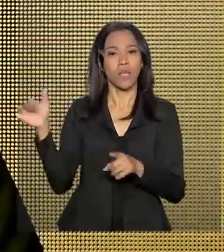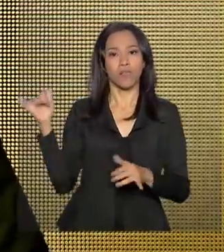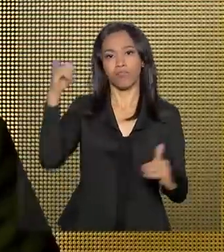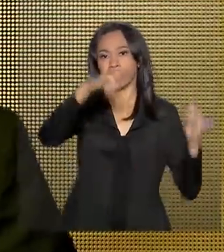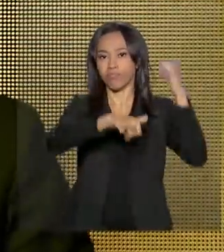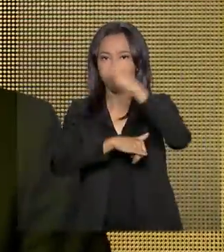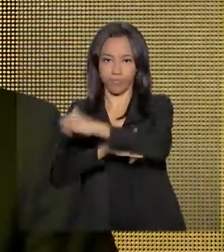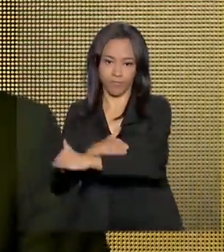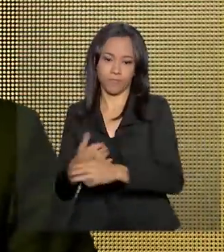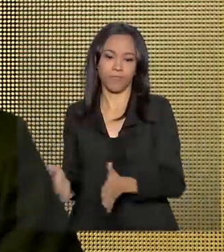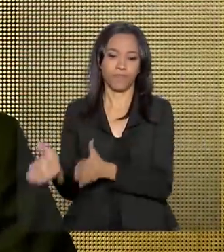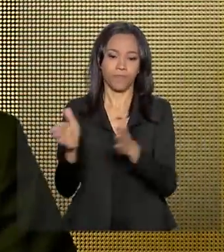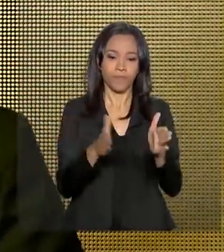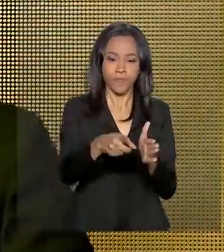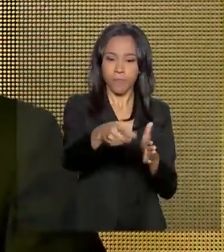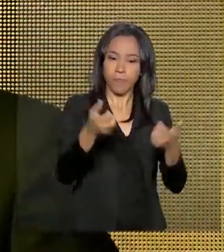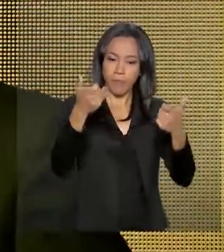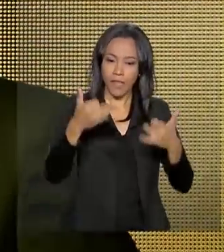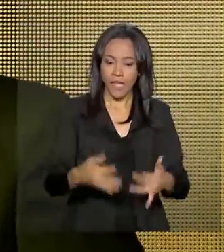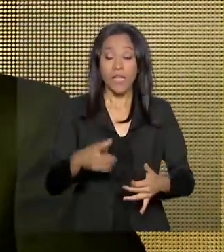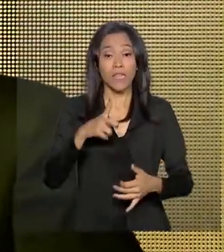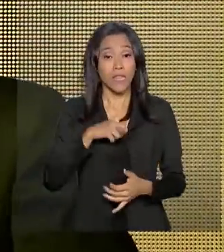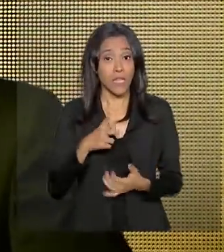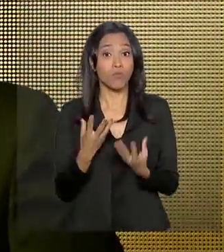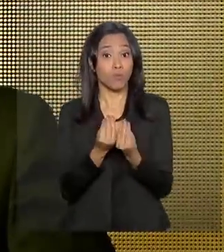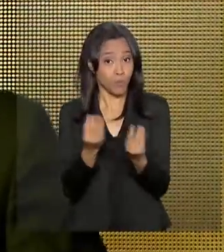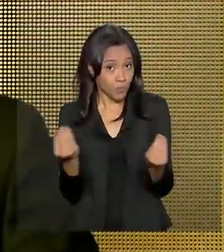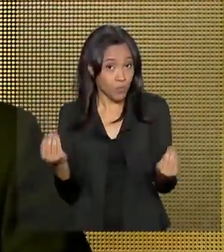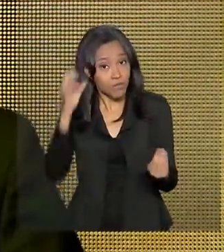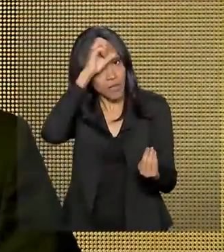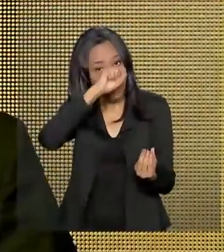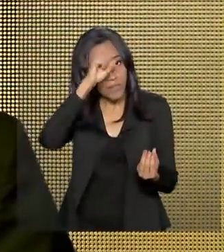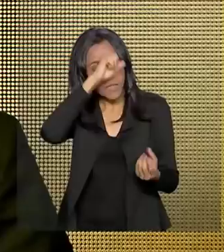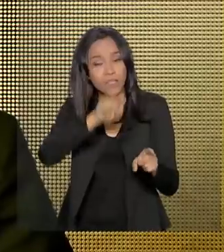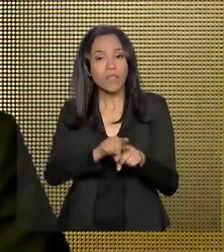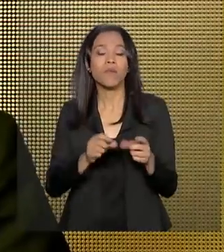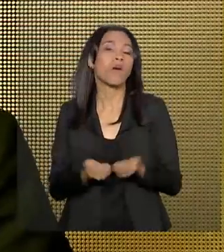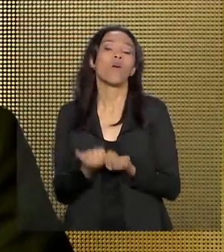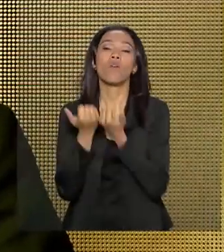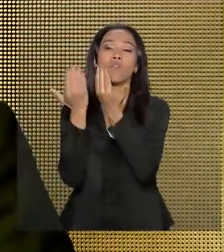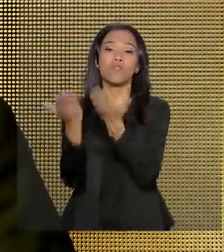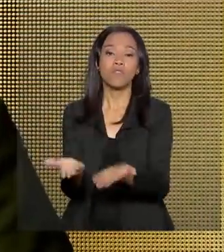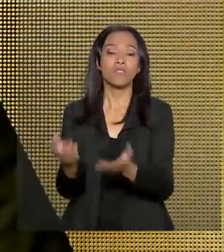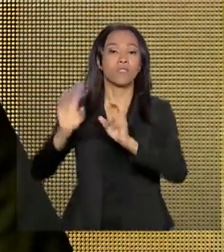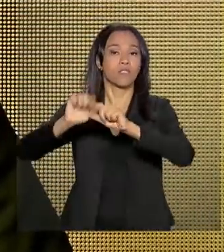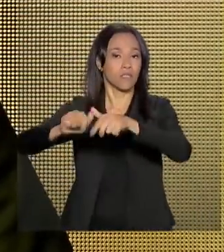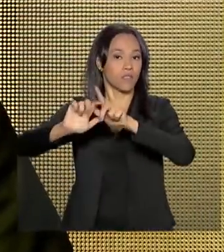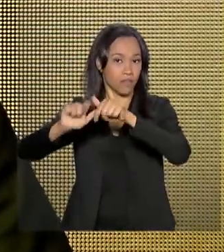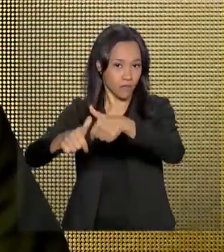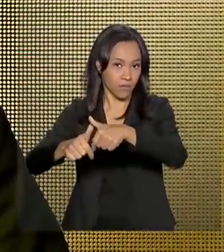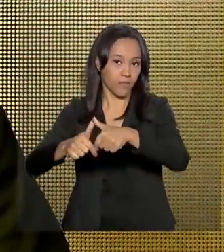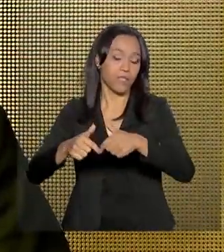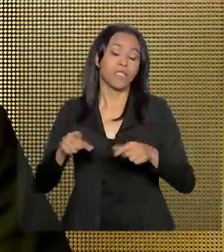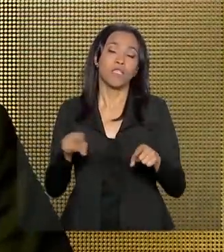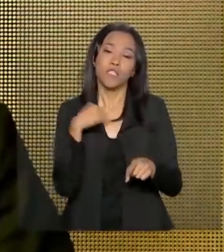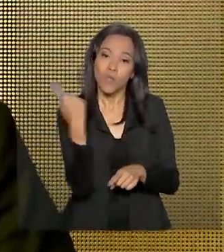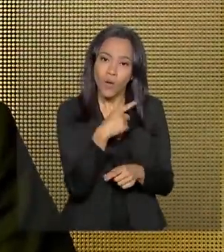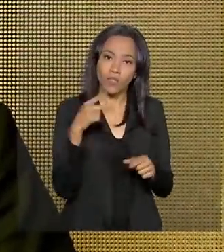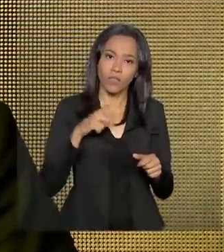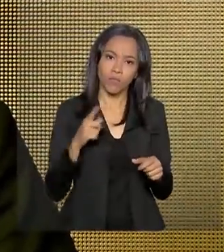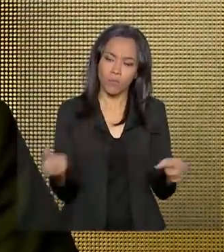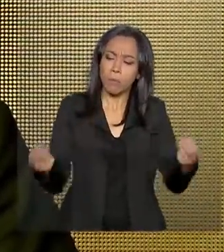Temos muito a aprender. Nós também temos muito a oferecer a Israel. E além dos acordos, firmamos